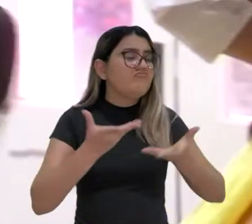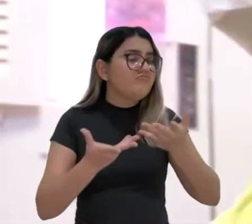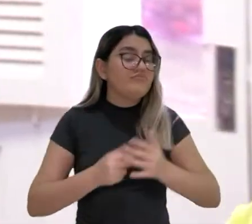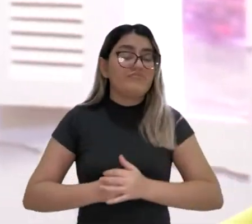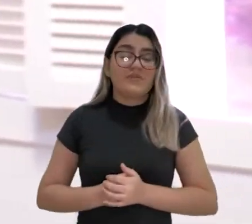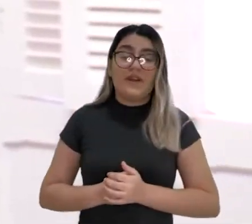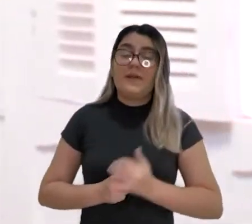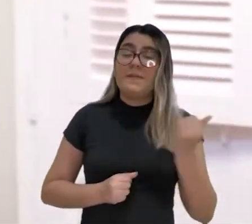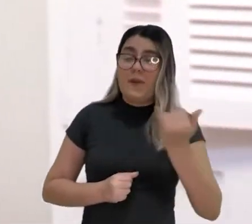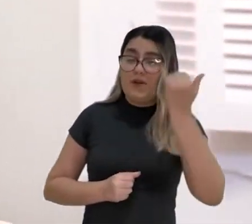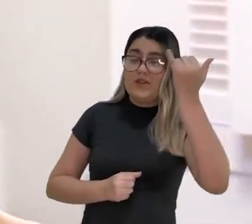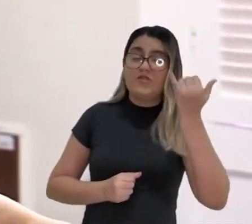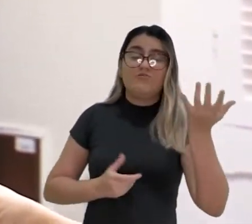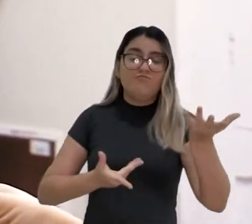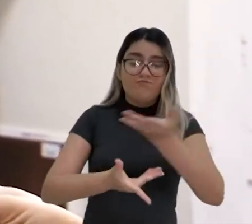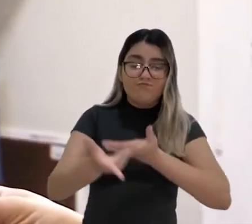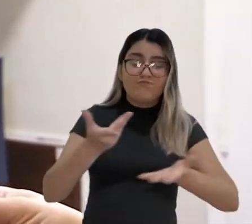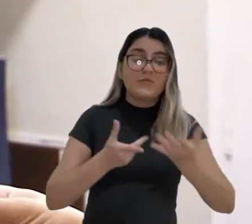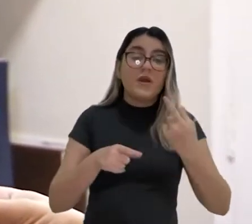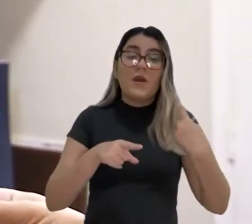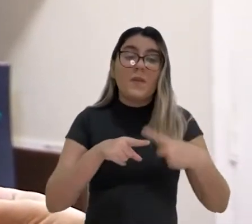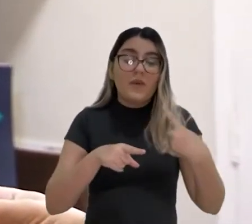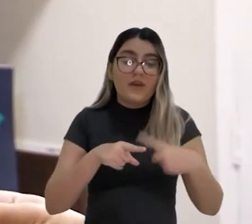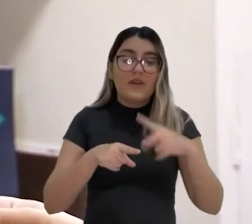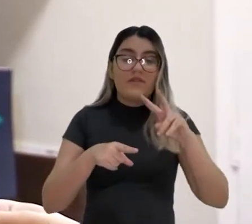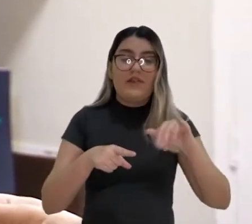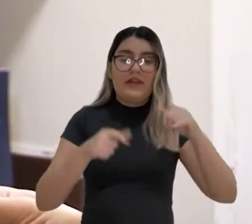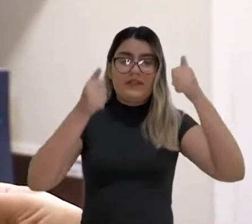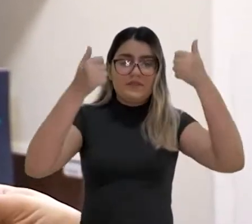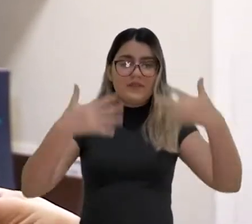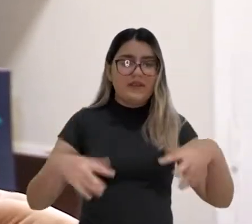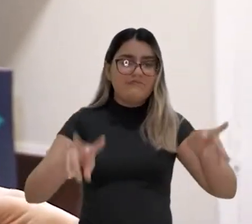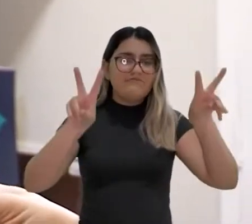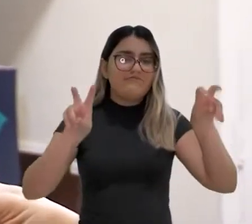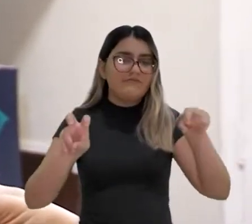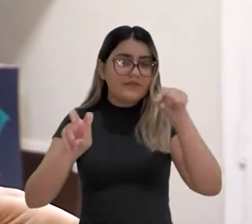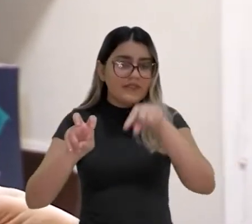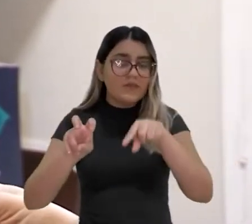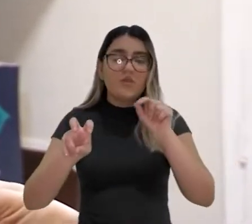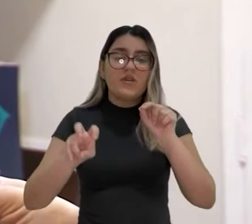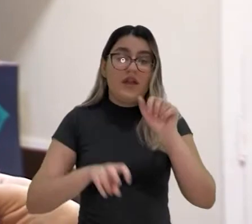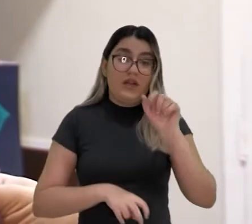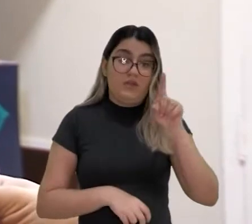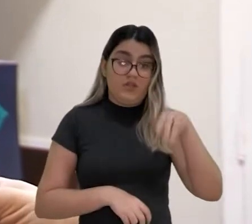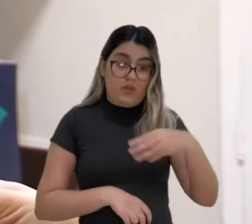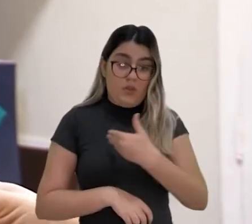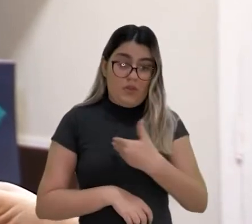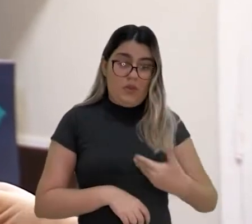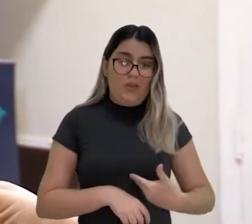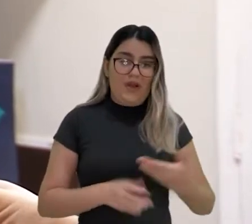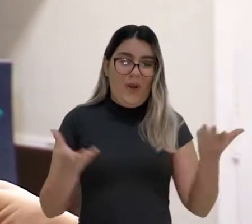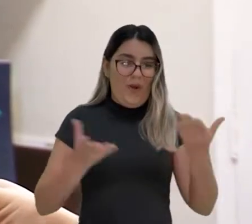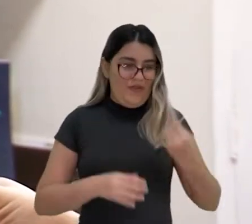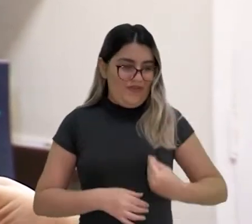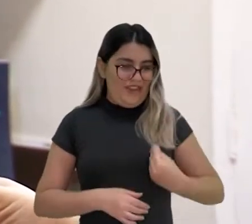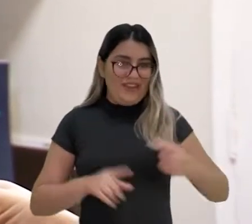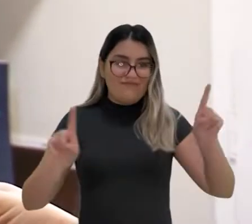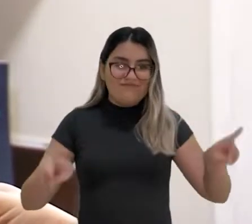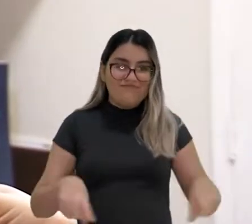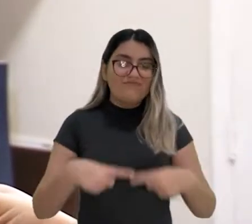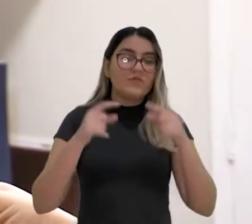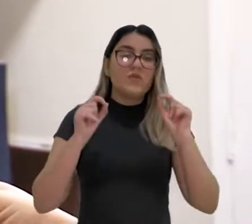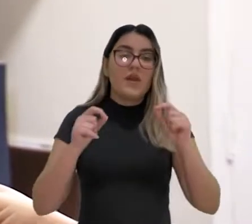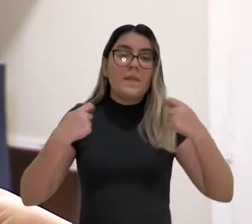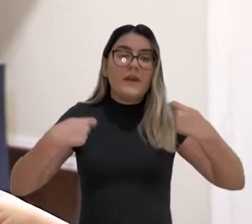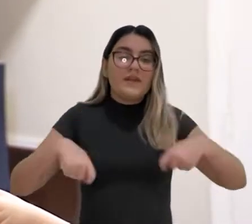desse encontro? Esse encontro é muito importante porque ele vai abordar um instrumento que a administração pública moderna